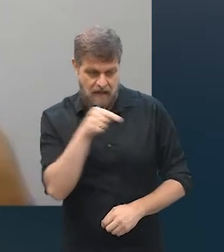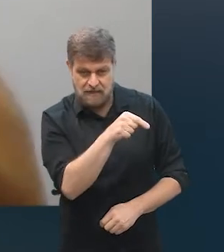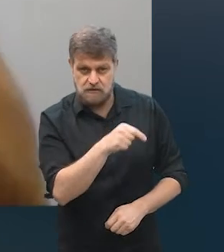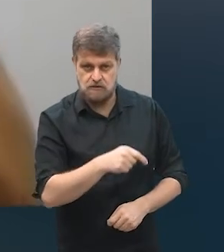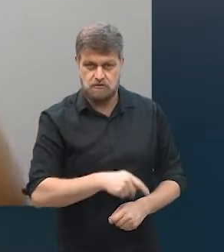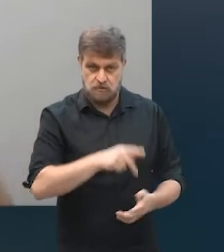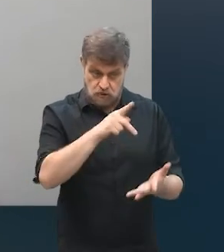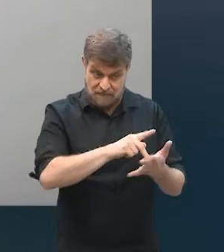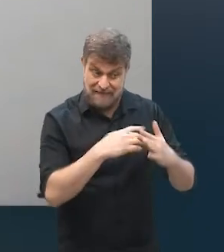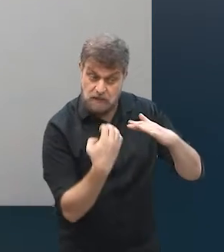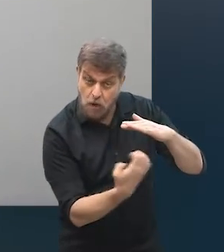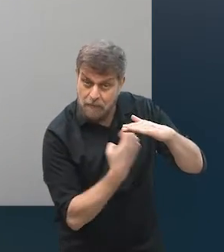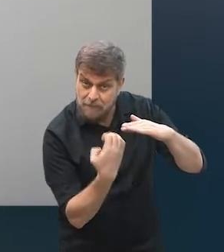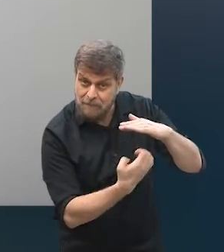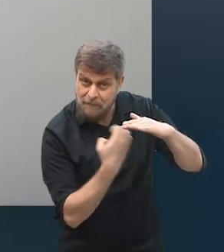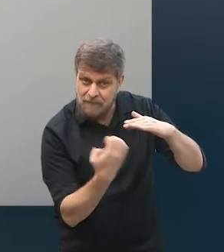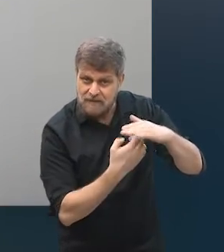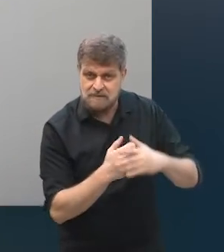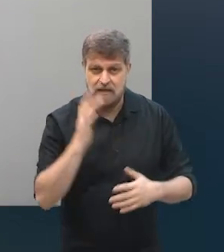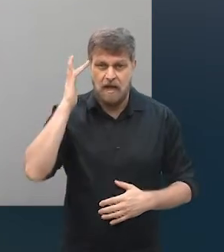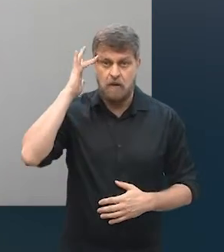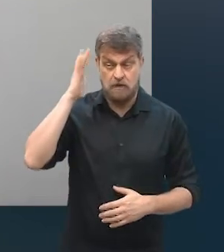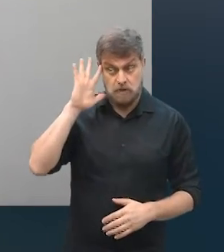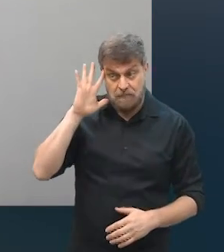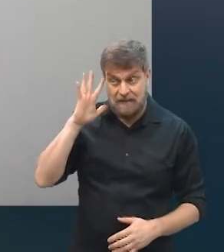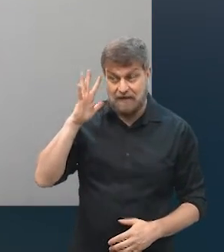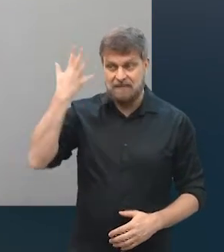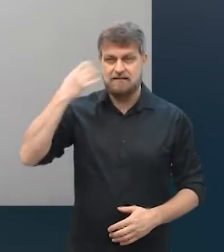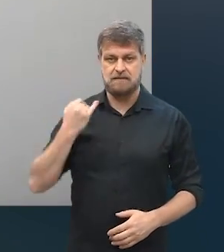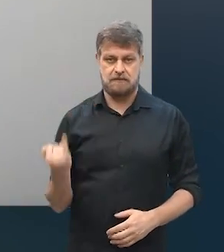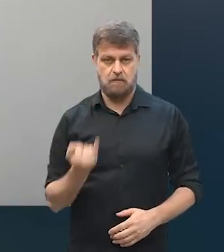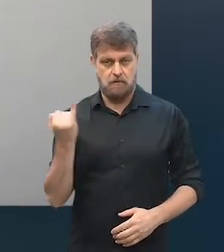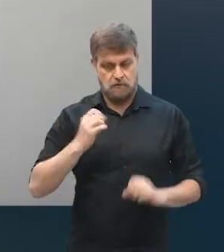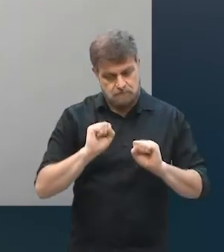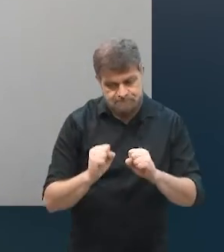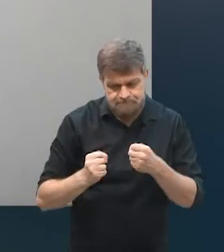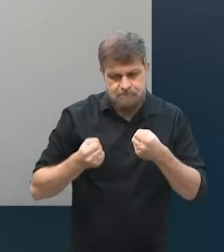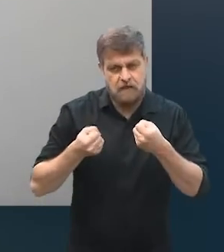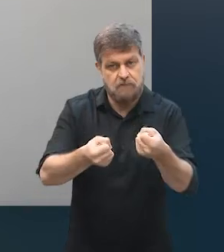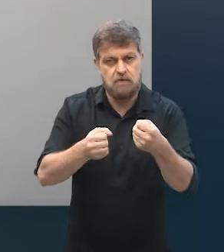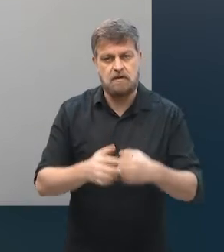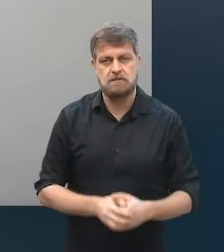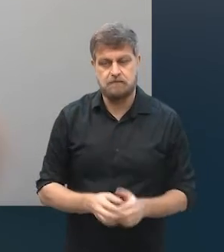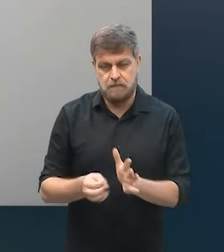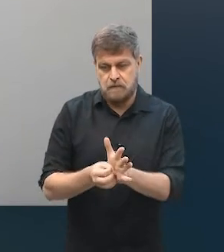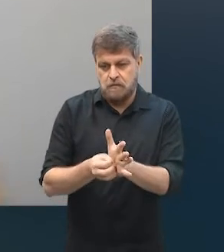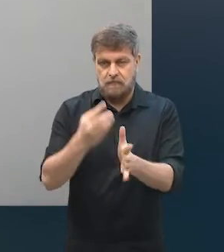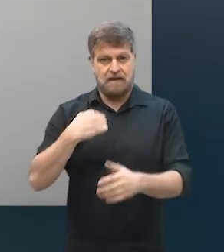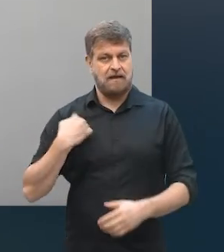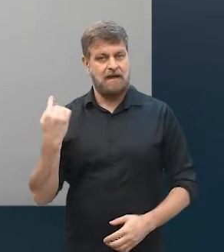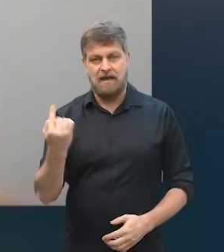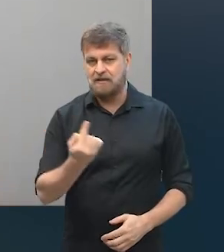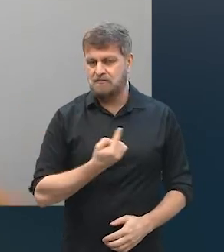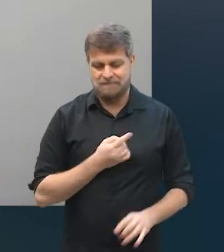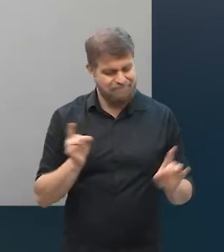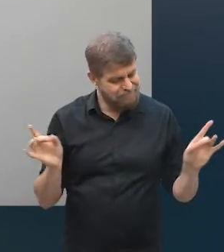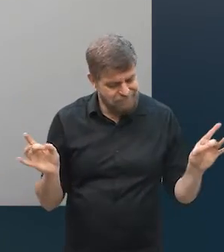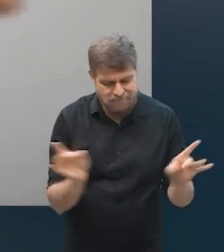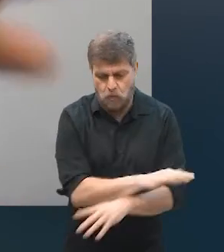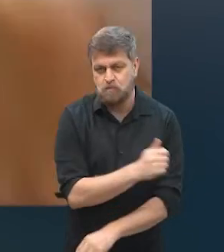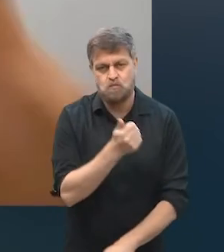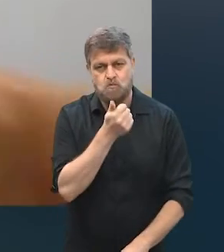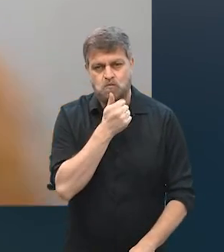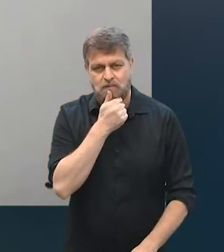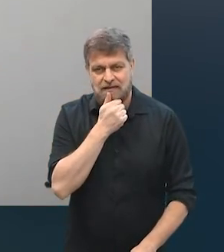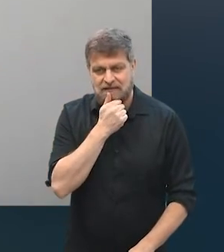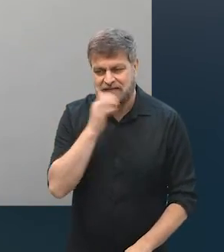de fato um negócio, eu acho que essa é uma decisão importante e reforço, muitas vezes nós não somos preparados, né, na